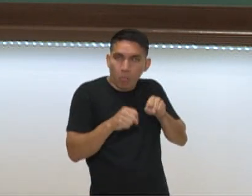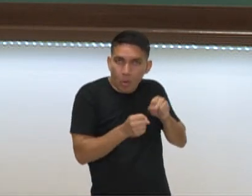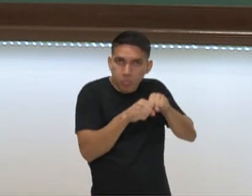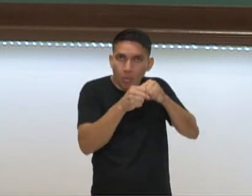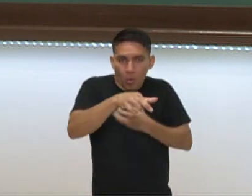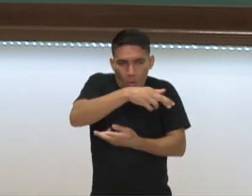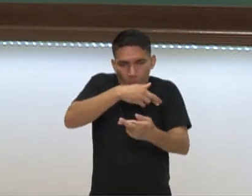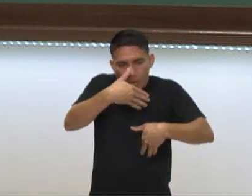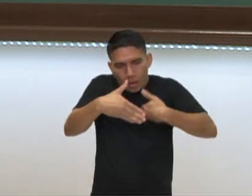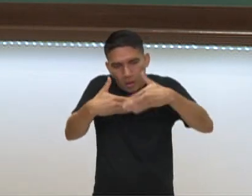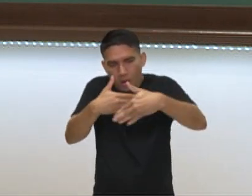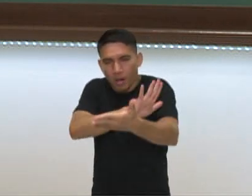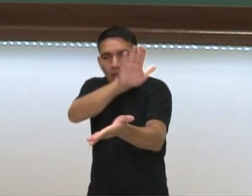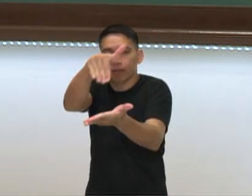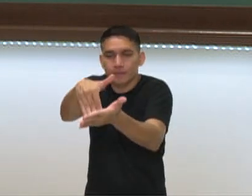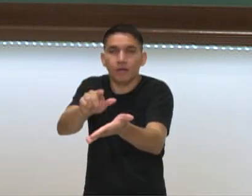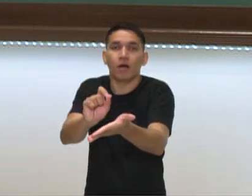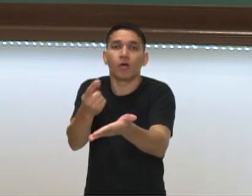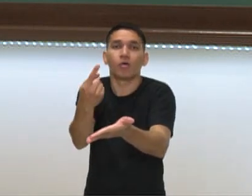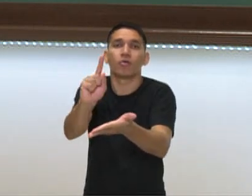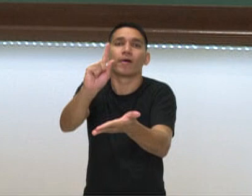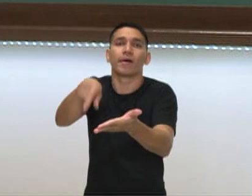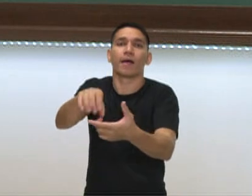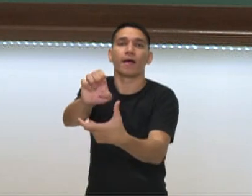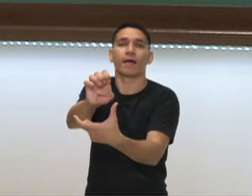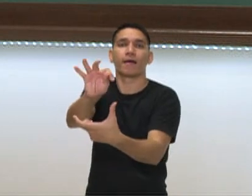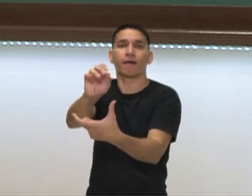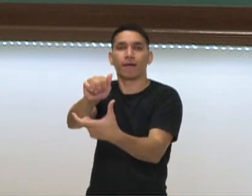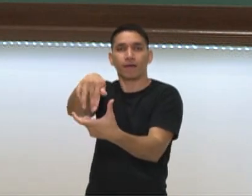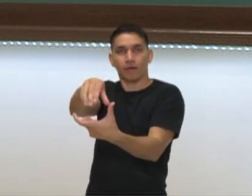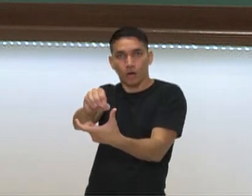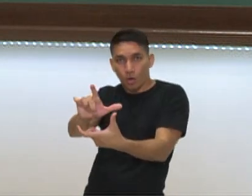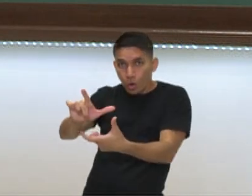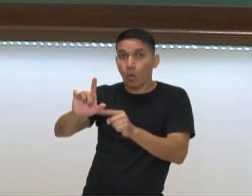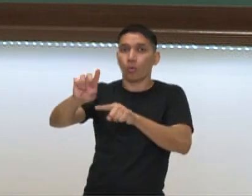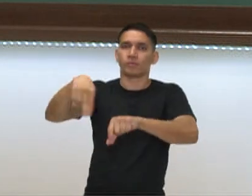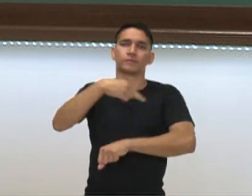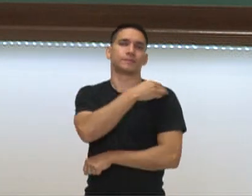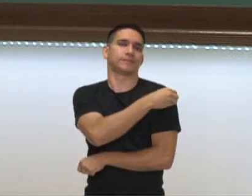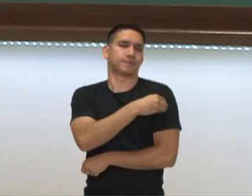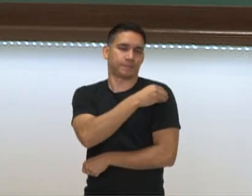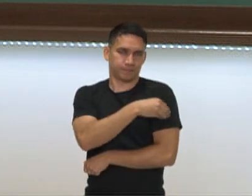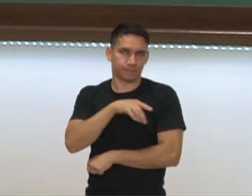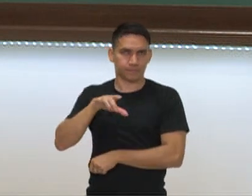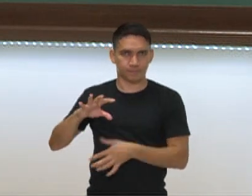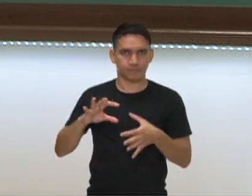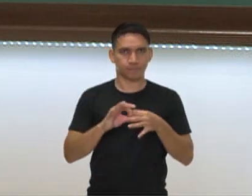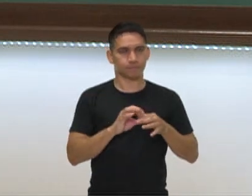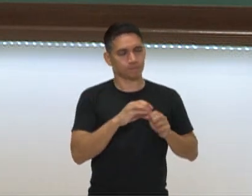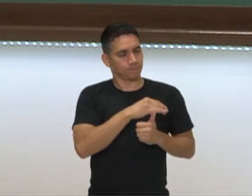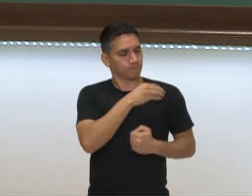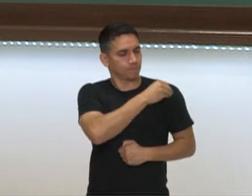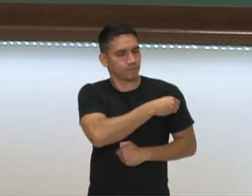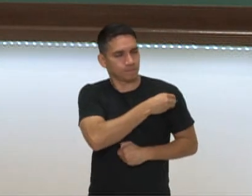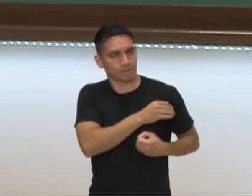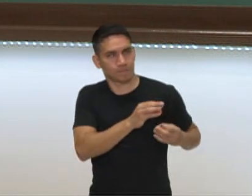sofrendo alguns processos até se chegar na produção do etanol. Por isso, fermentação alcoólica, porque produz álcool no final.